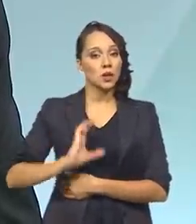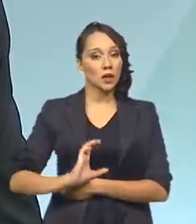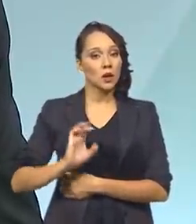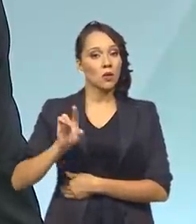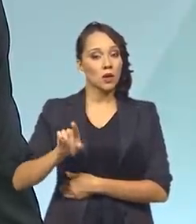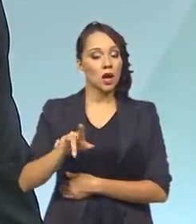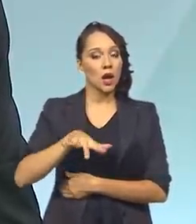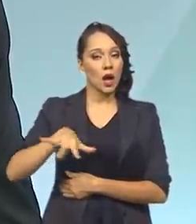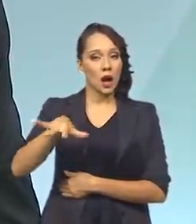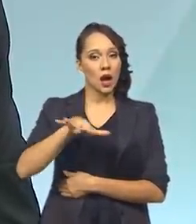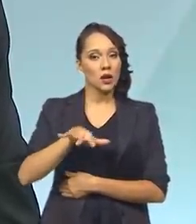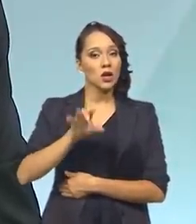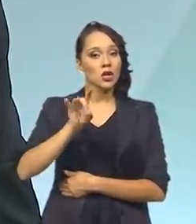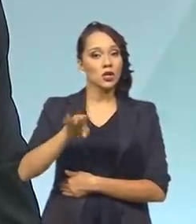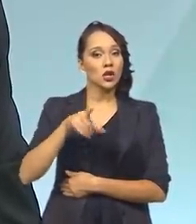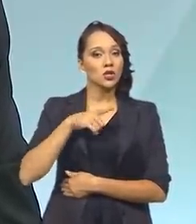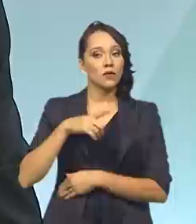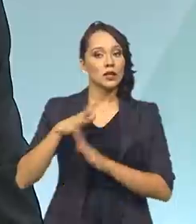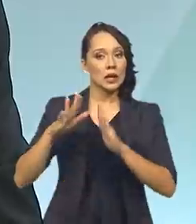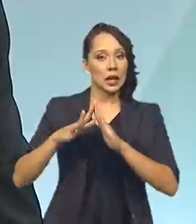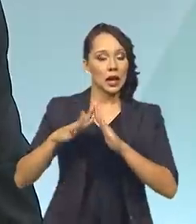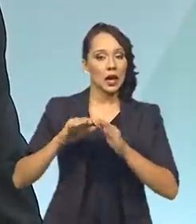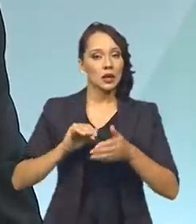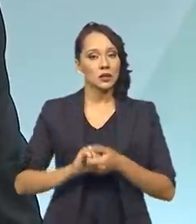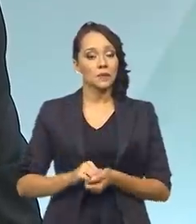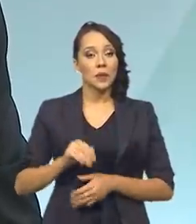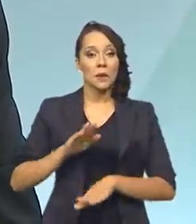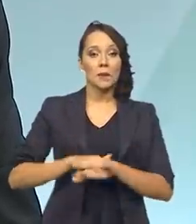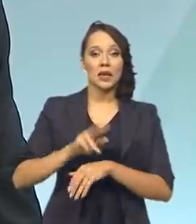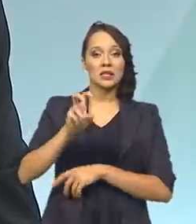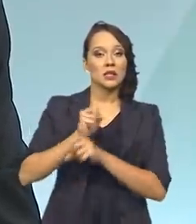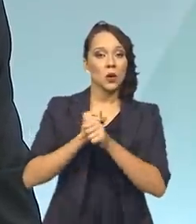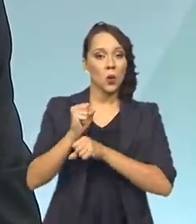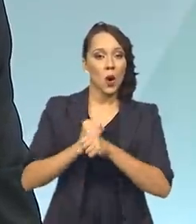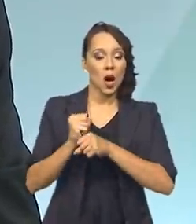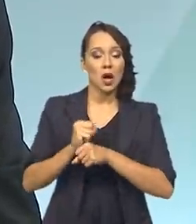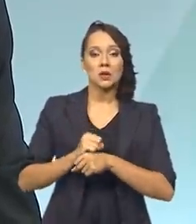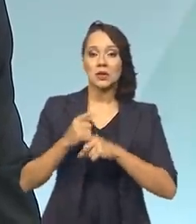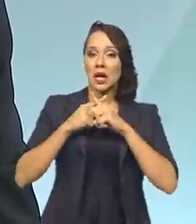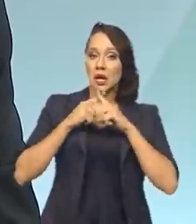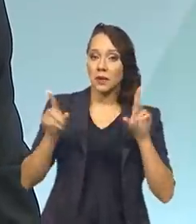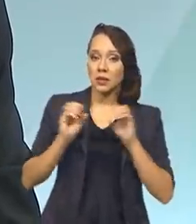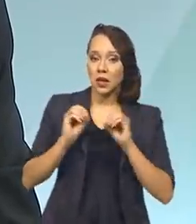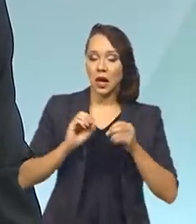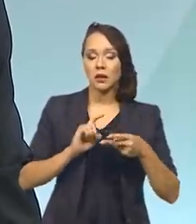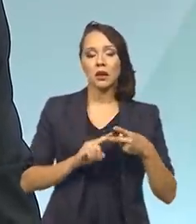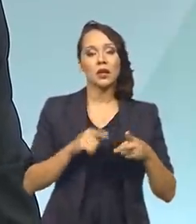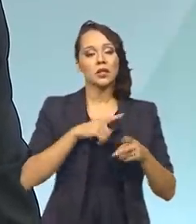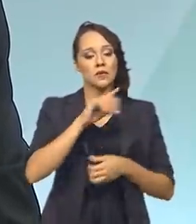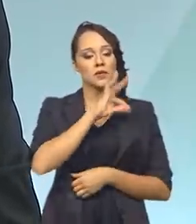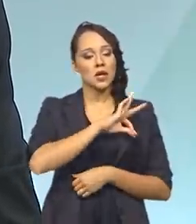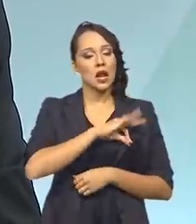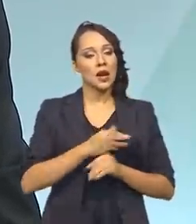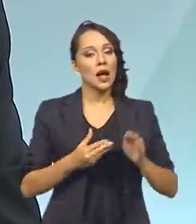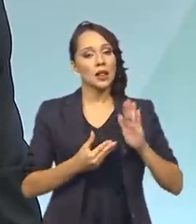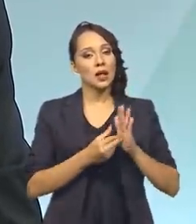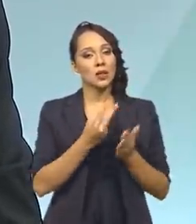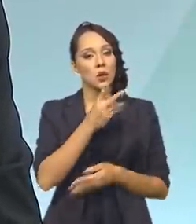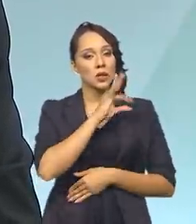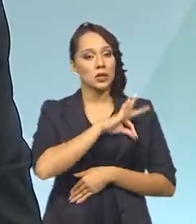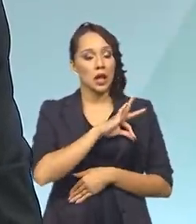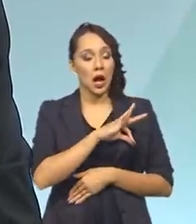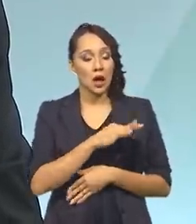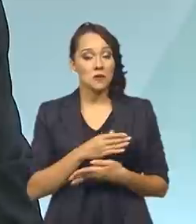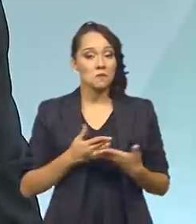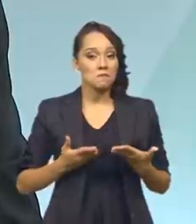proprietário da área, só tivesse aquele imóvel, morasse há mais de cinco anos sem contestação, tivesse uma renda até dois salários mínimos, enfim,